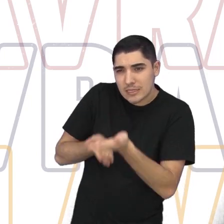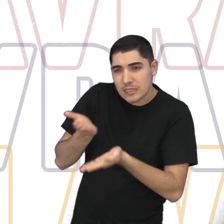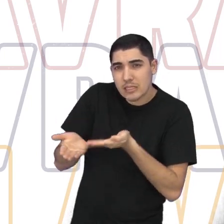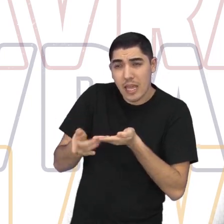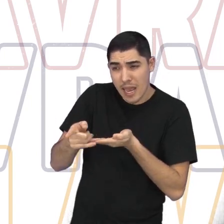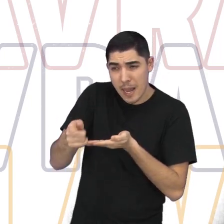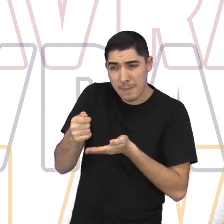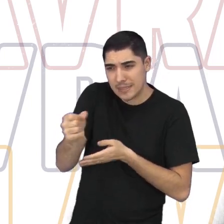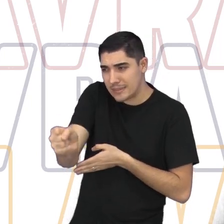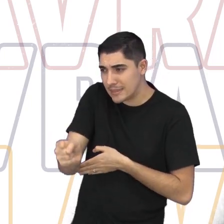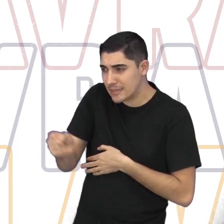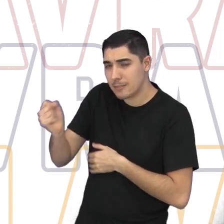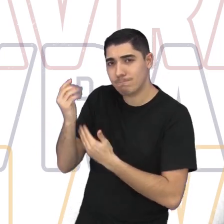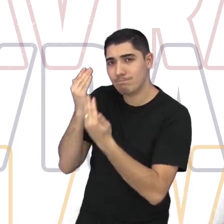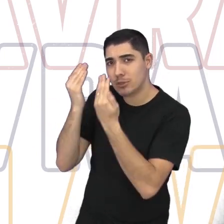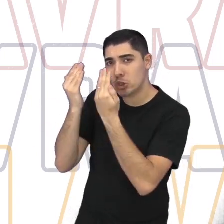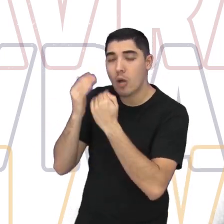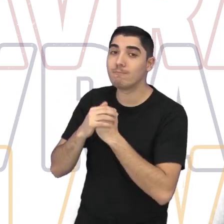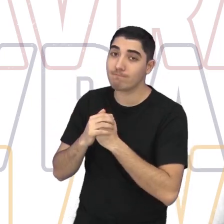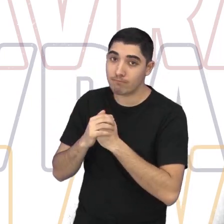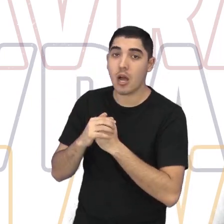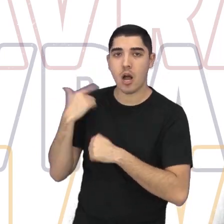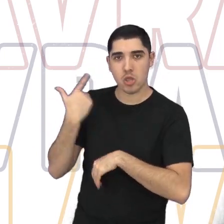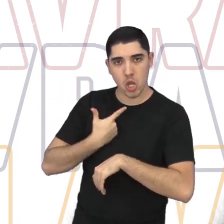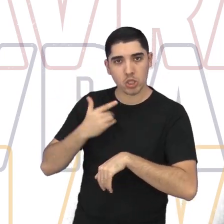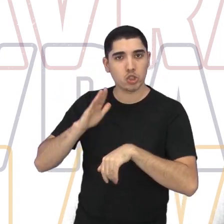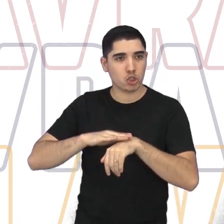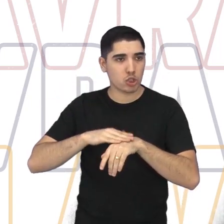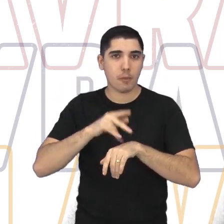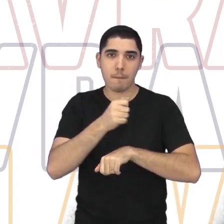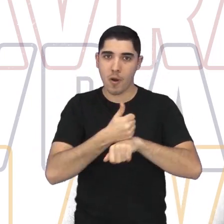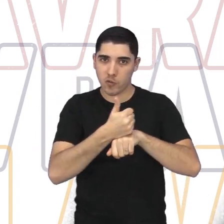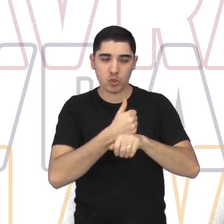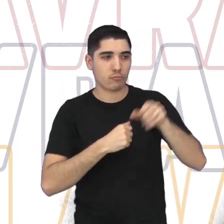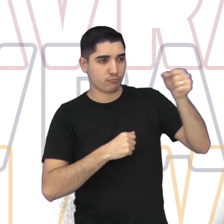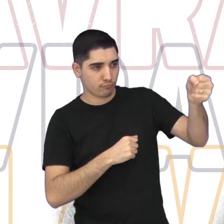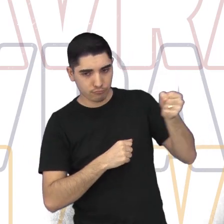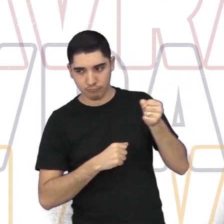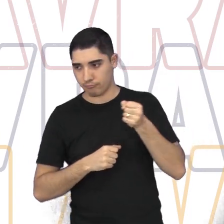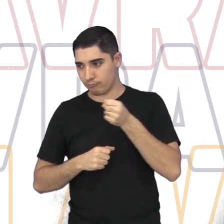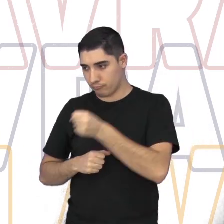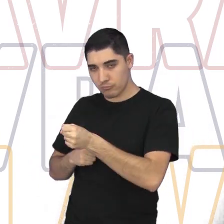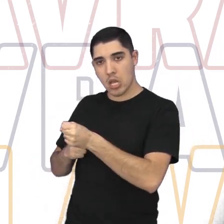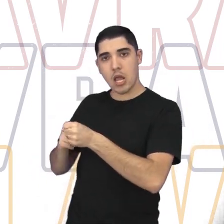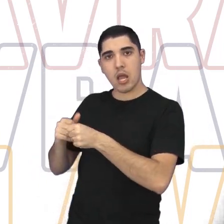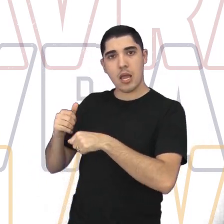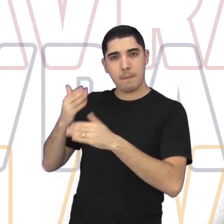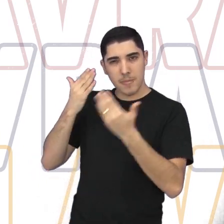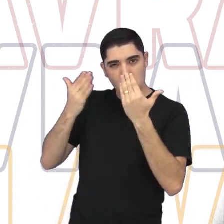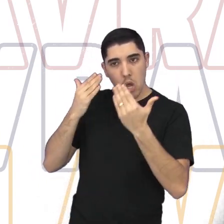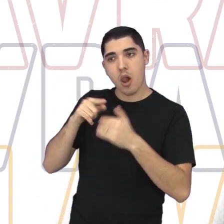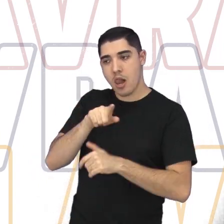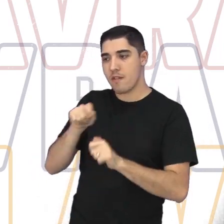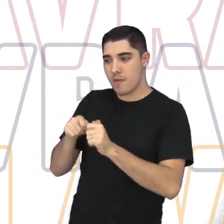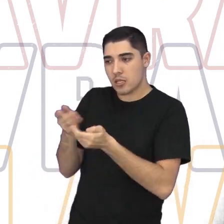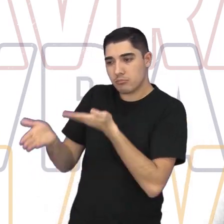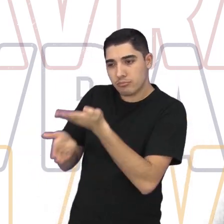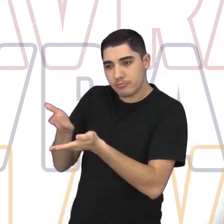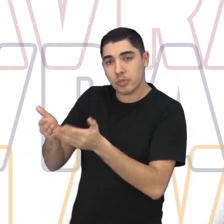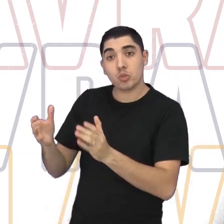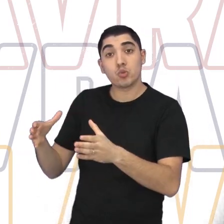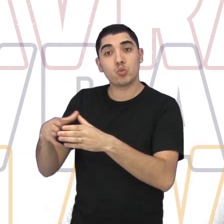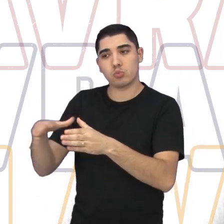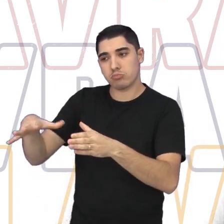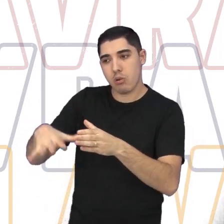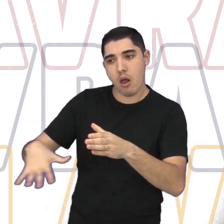psicólogo, por exemplo. A gente chama um psicólogo, aí ele vai lá, ele faz um trabalho, conversa com todos